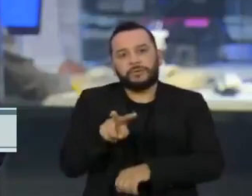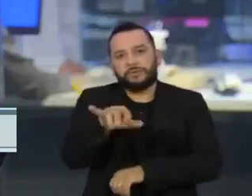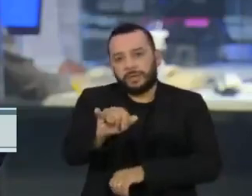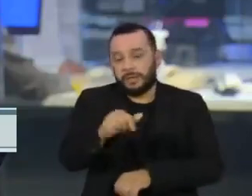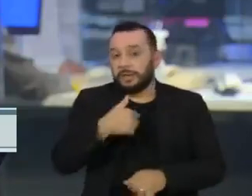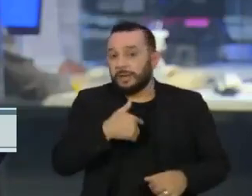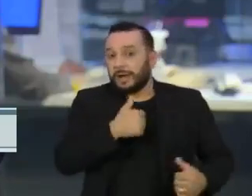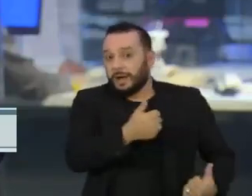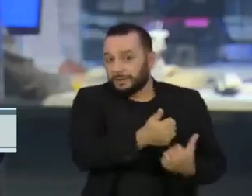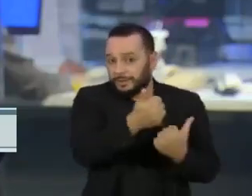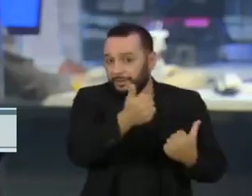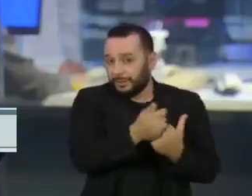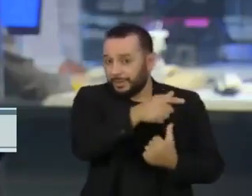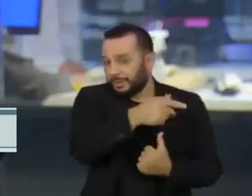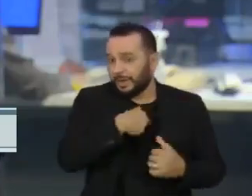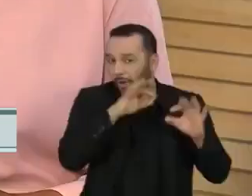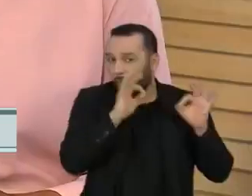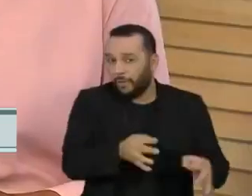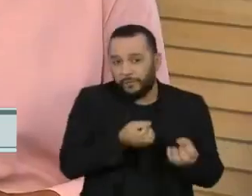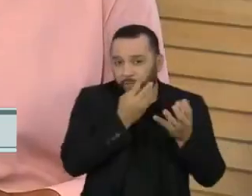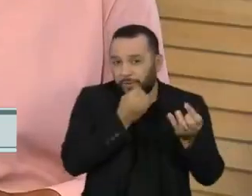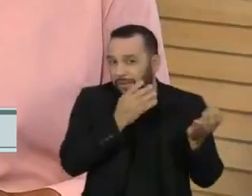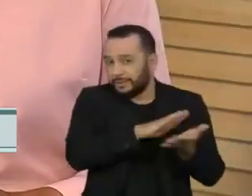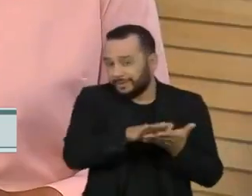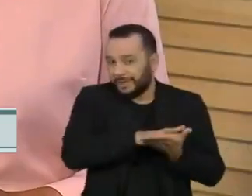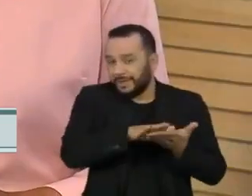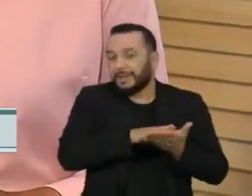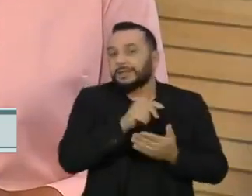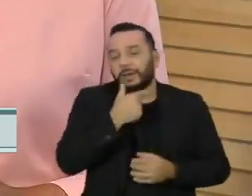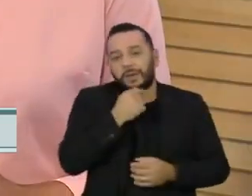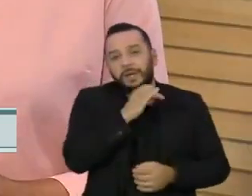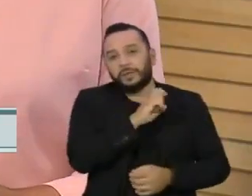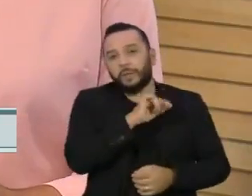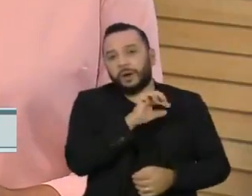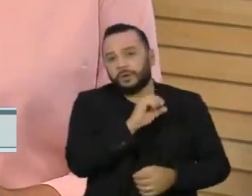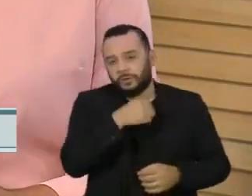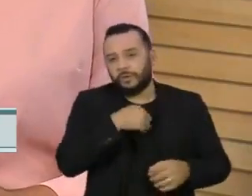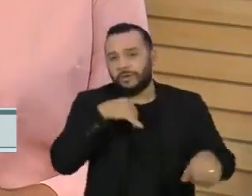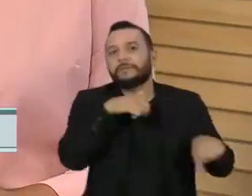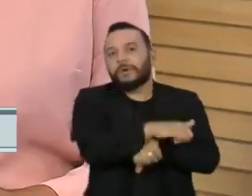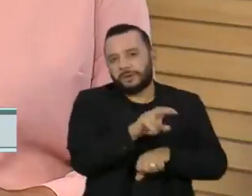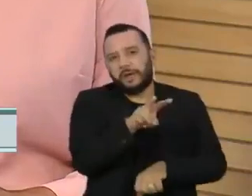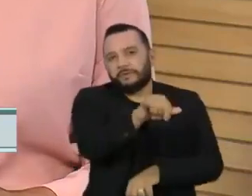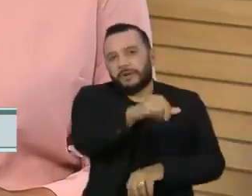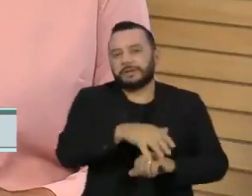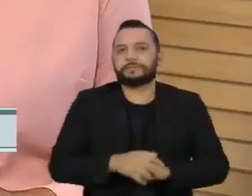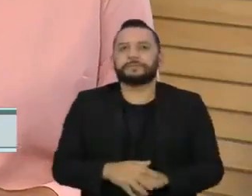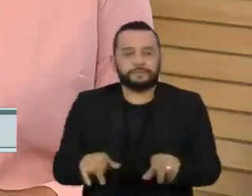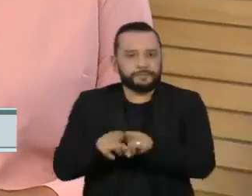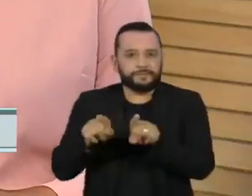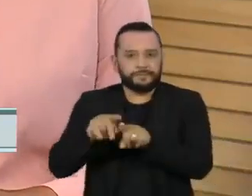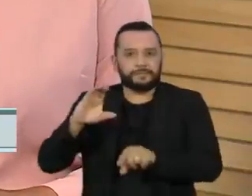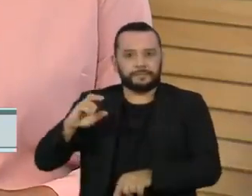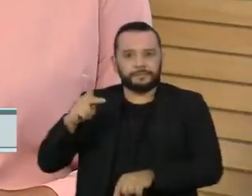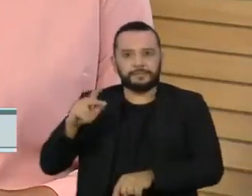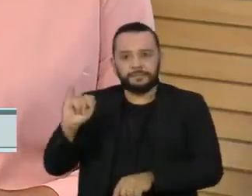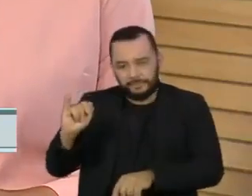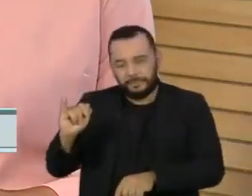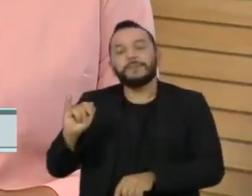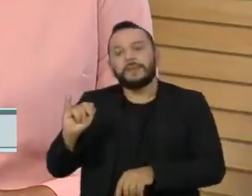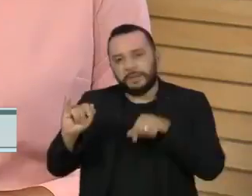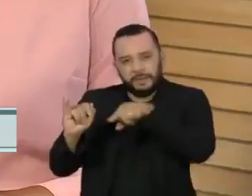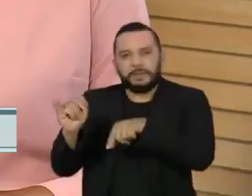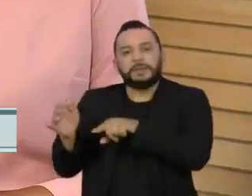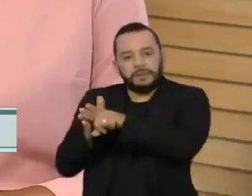Pazuello não confirmou essa informação. E a CPI da pandemia no Senado também vai investigar o uso do kit